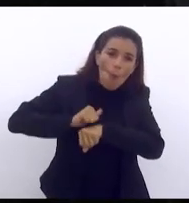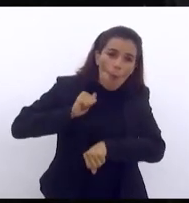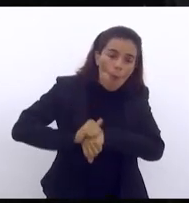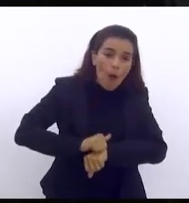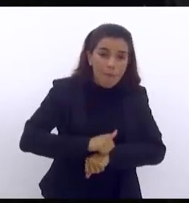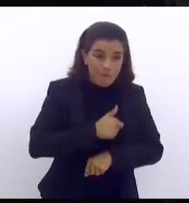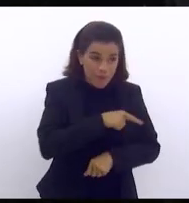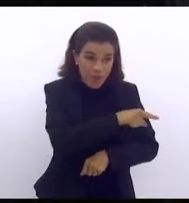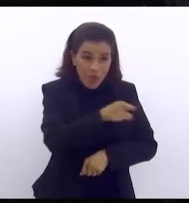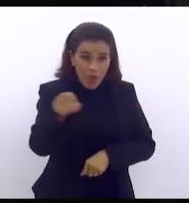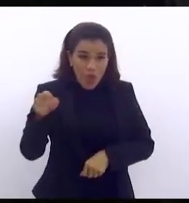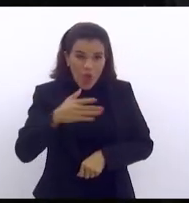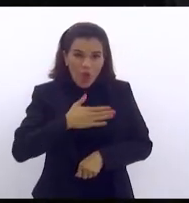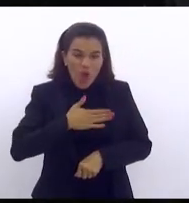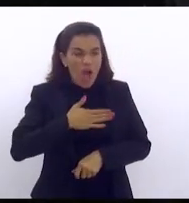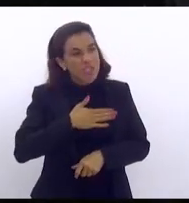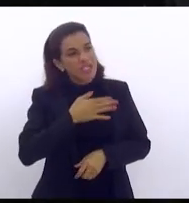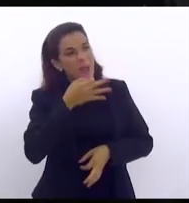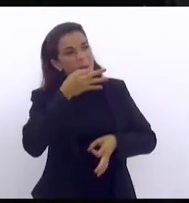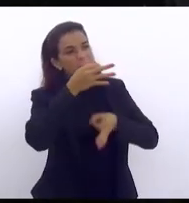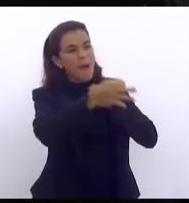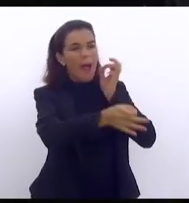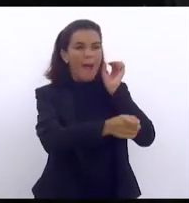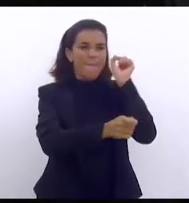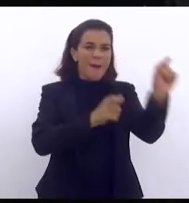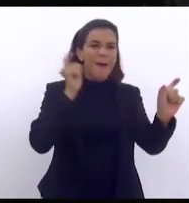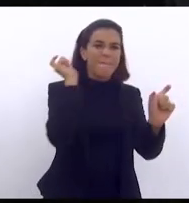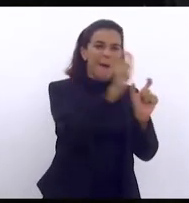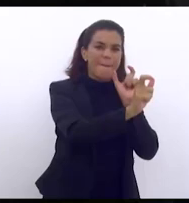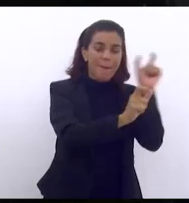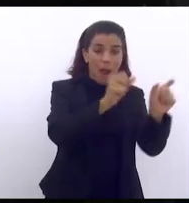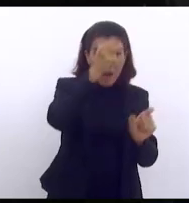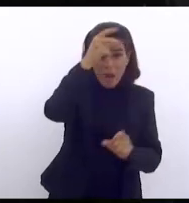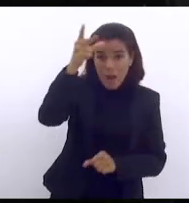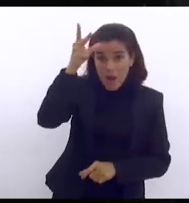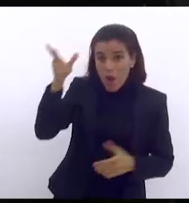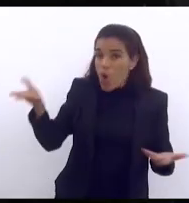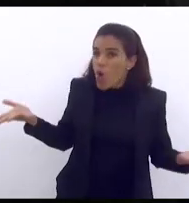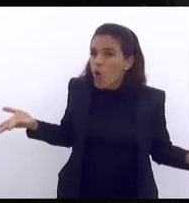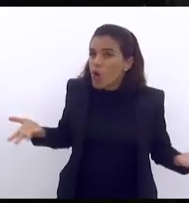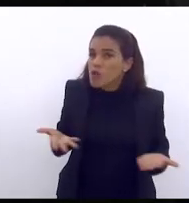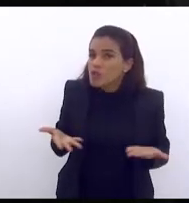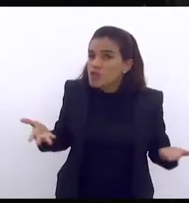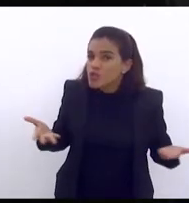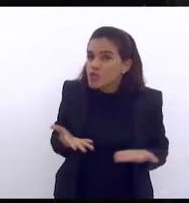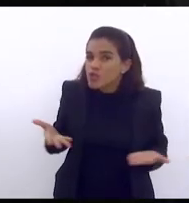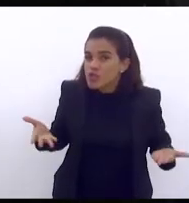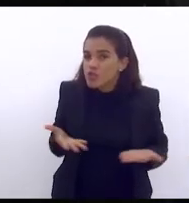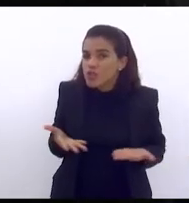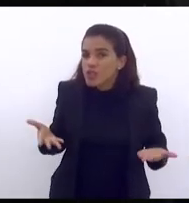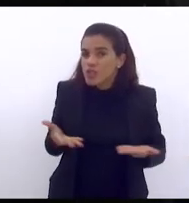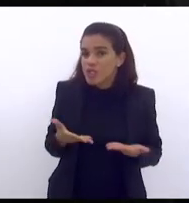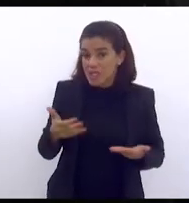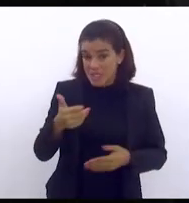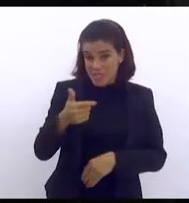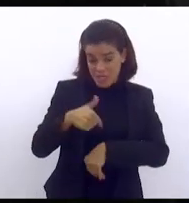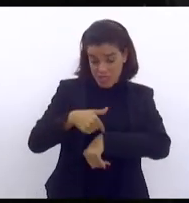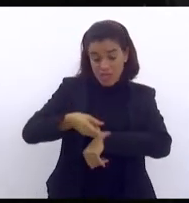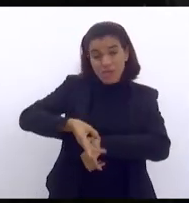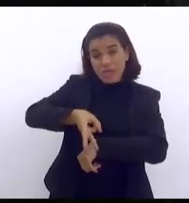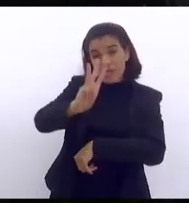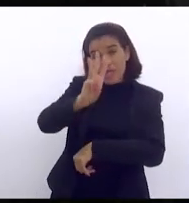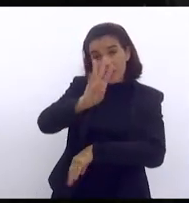gosta de criticar as prefeituras está esquecendo do seguinte hoje hoje 15 horas